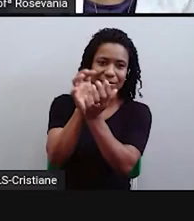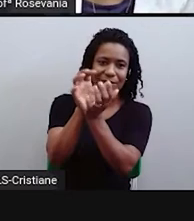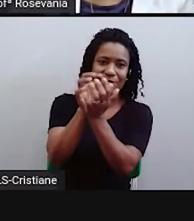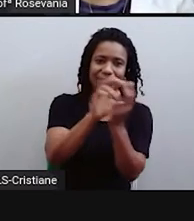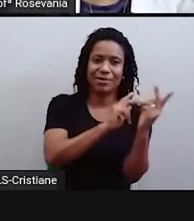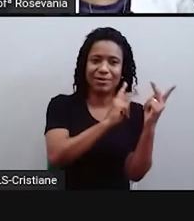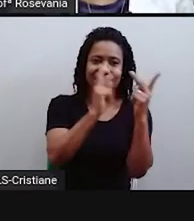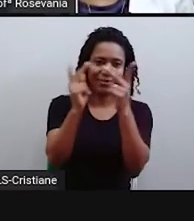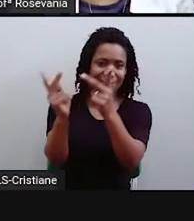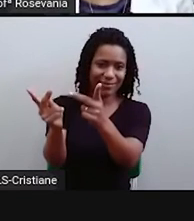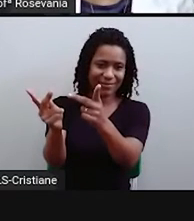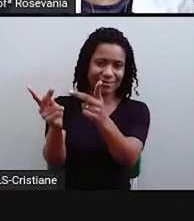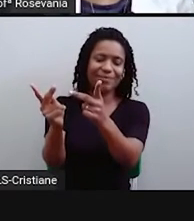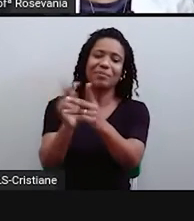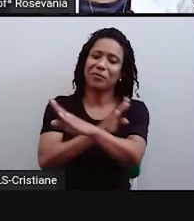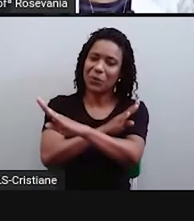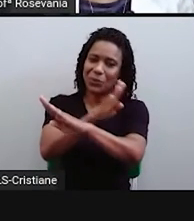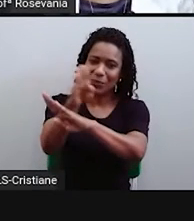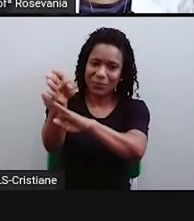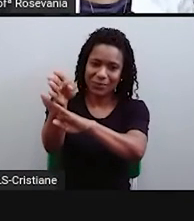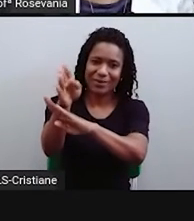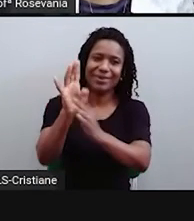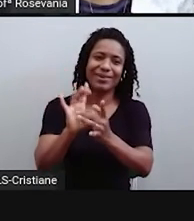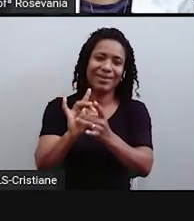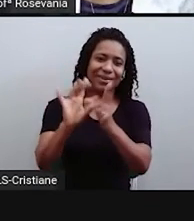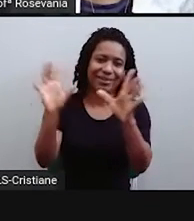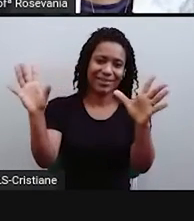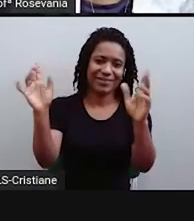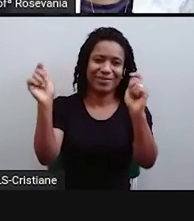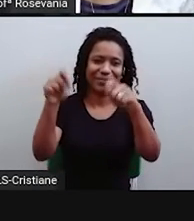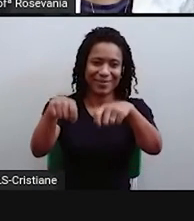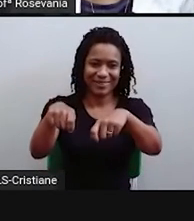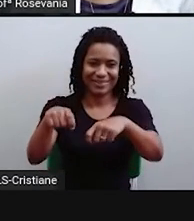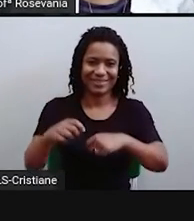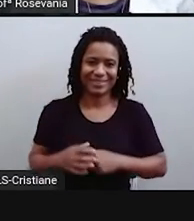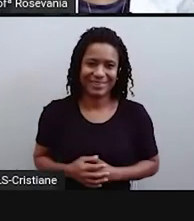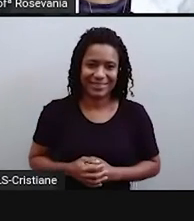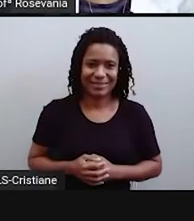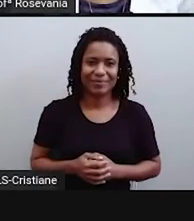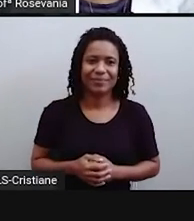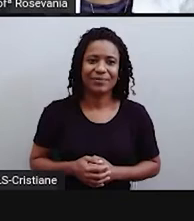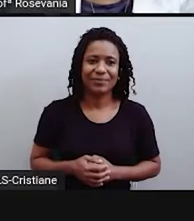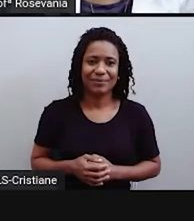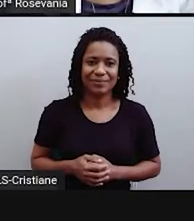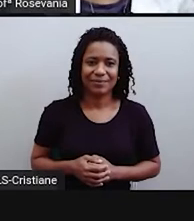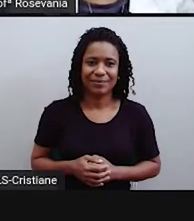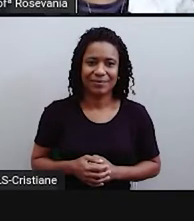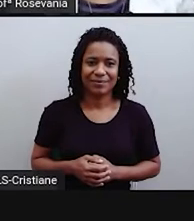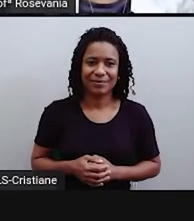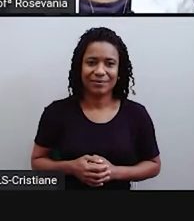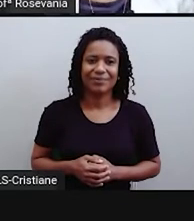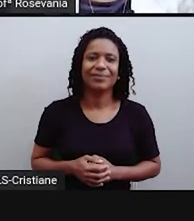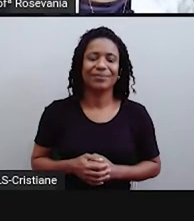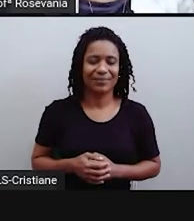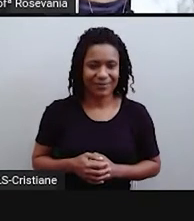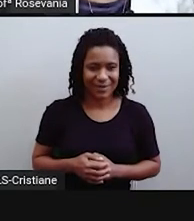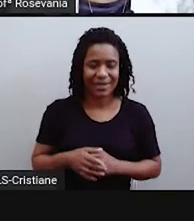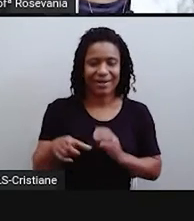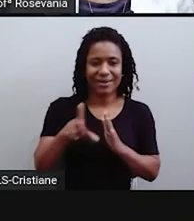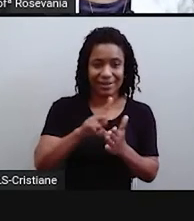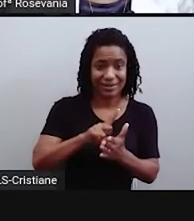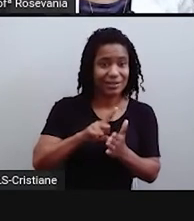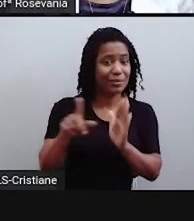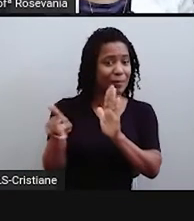o pessoal de Pernambuco, que é para quem pertence agora, porque antes não pertencia a ninguém, quer dizer, pertencia só ao Brasil, que era um